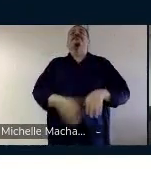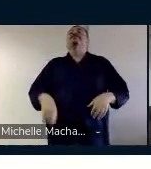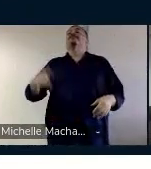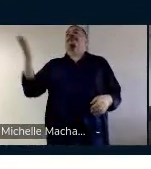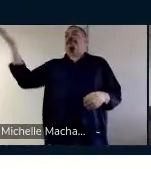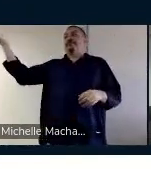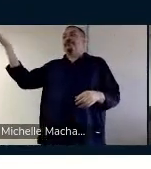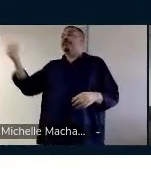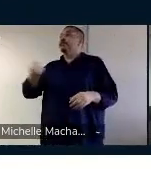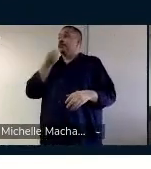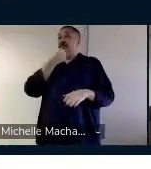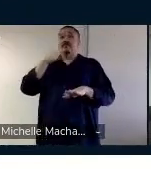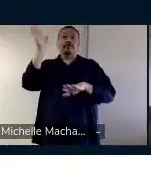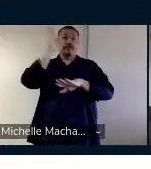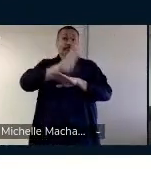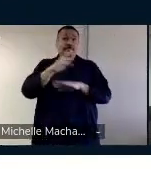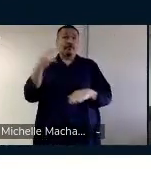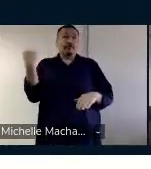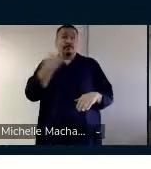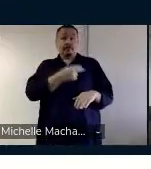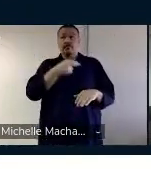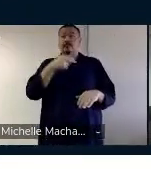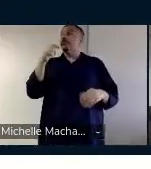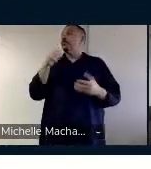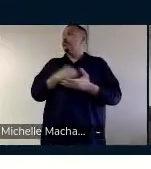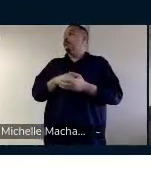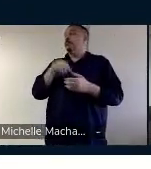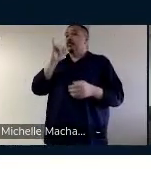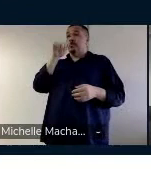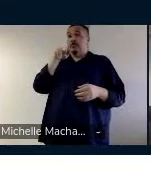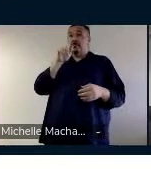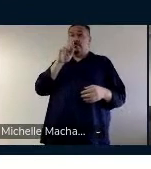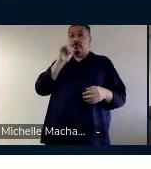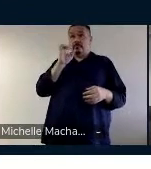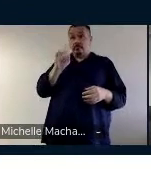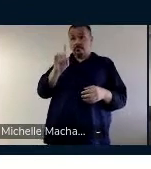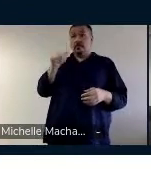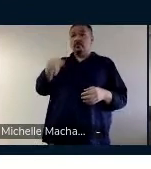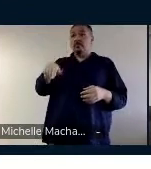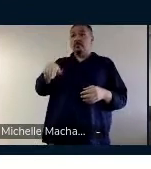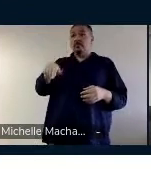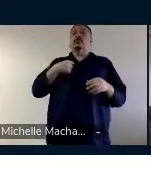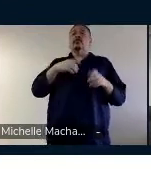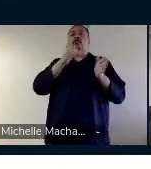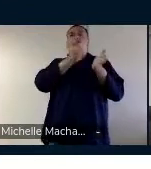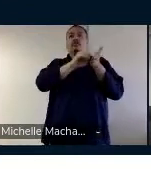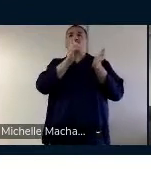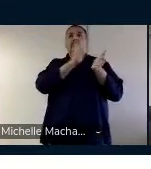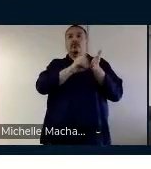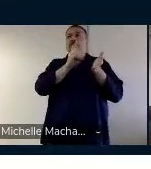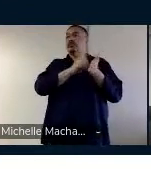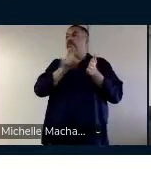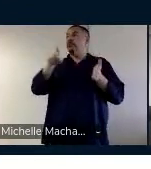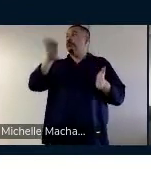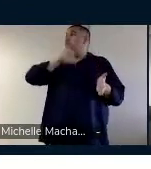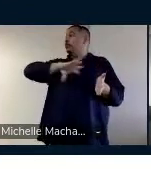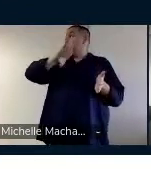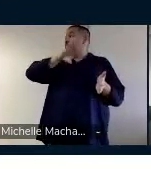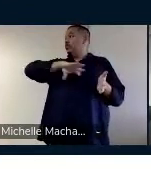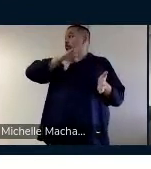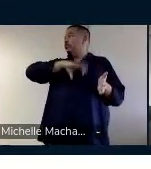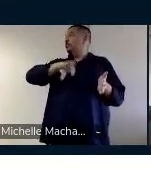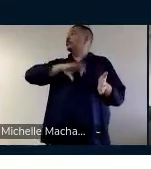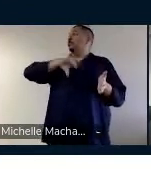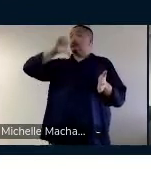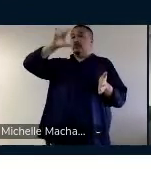Boa tarde, meu nome é Ingrid, da Costa Silva, e o título da minha pesquisa de dissertação do mestrado é o português